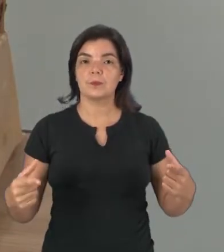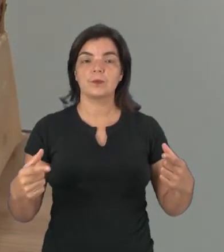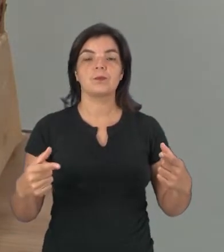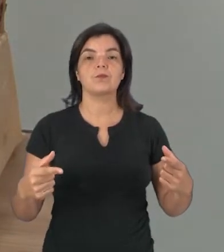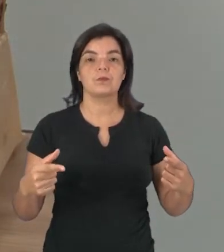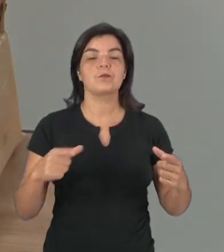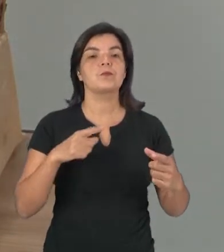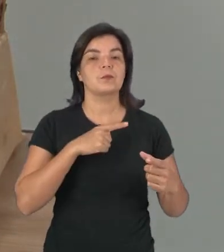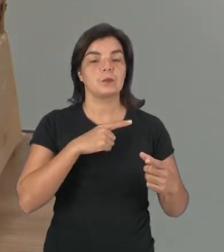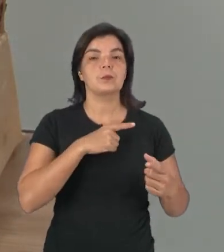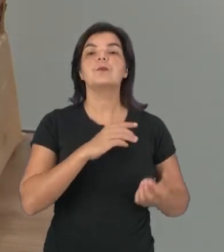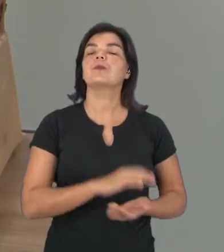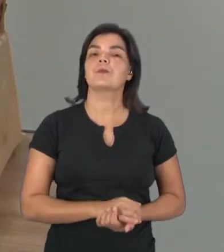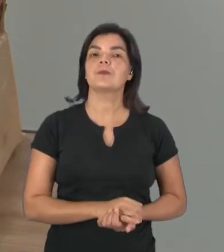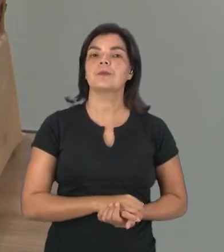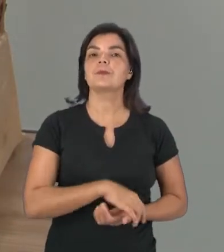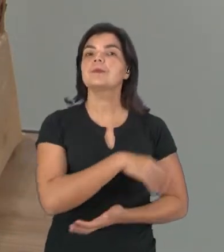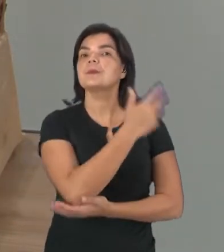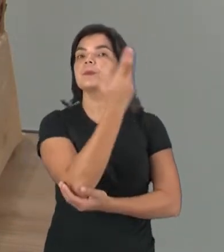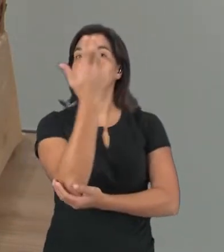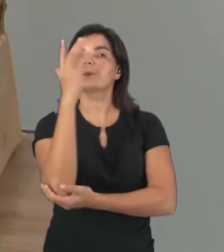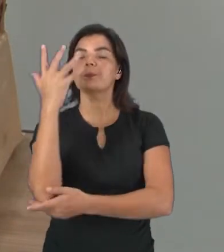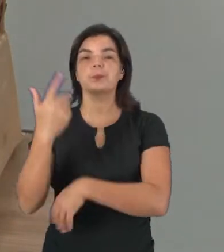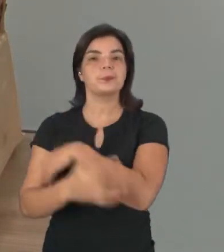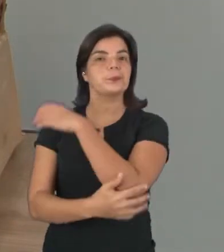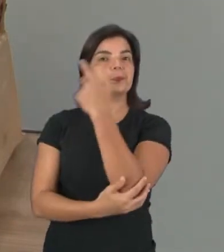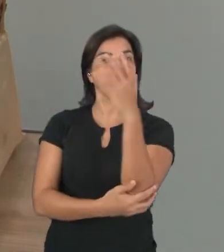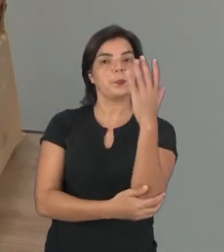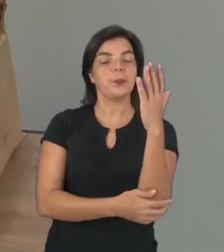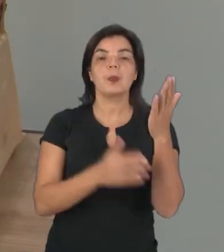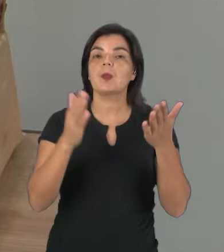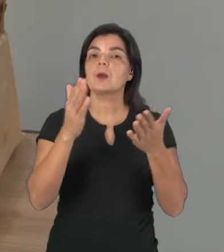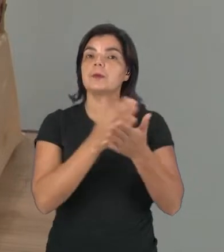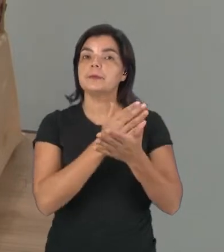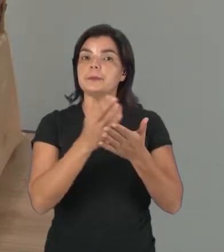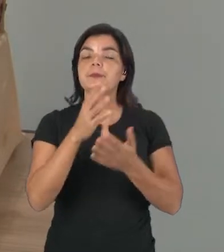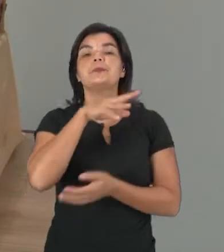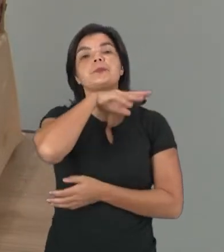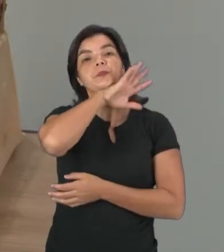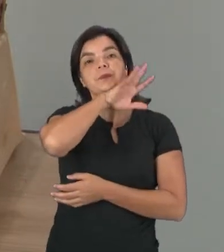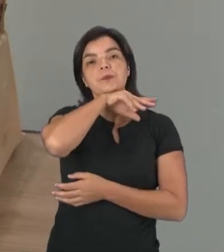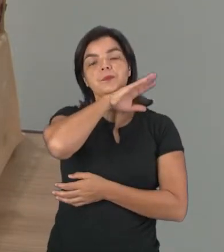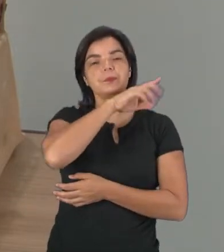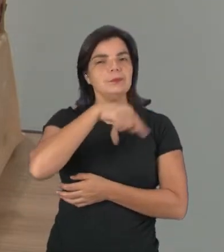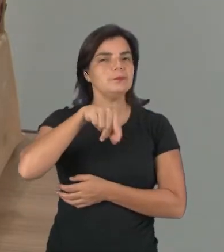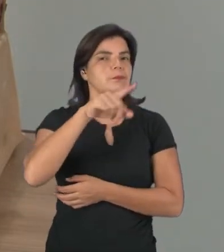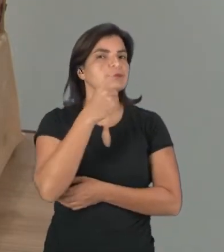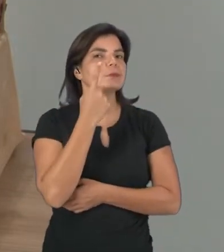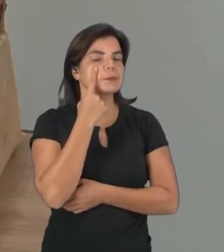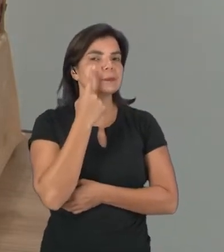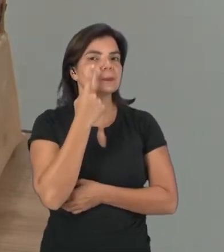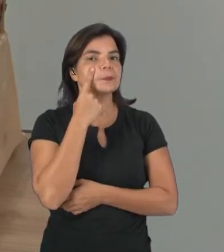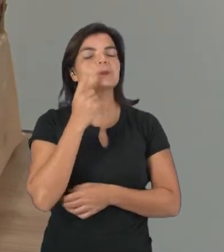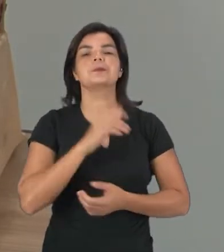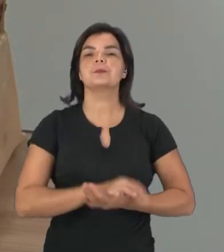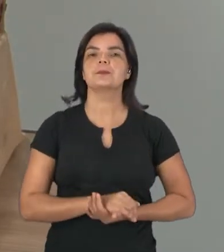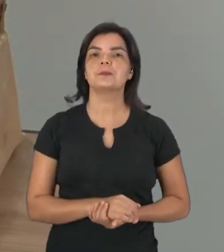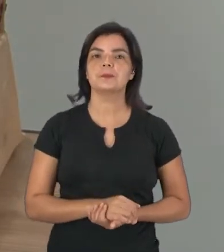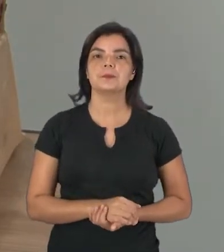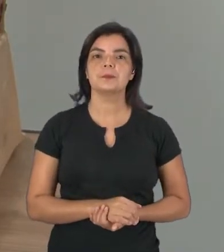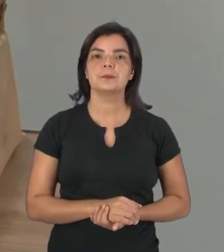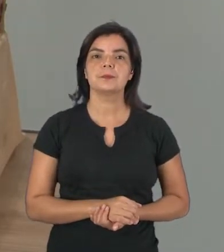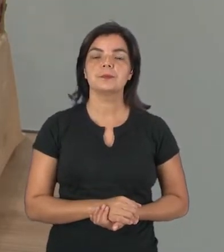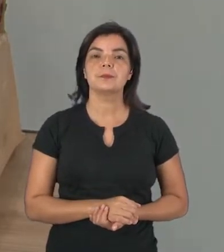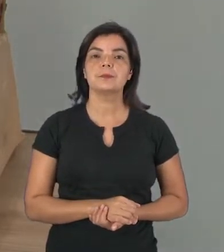parte que tem muitas árvores e alguns animais. Estão observando aqui? Muito bem! Bem,